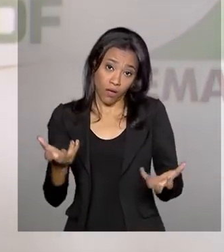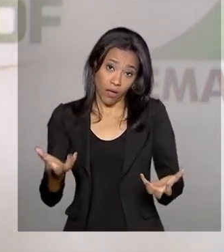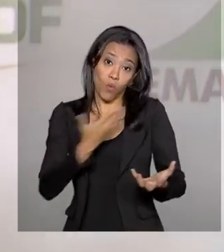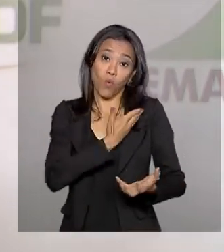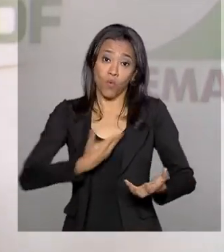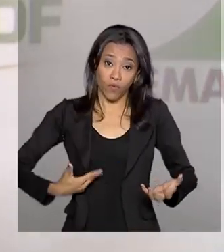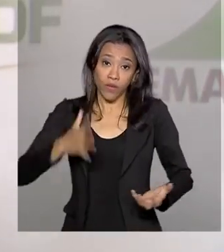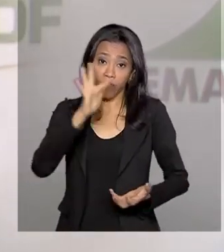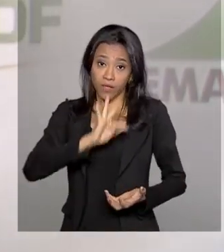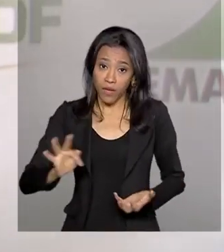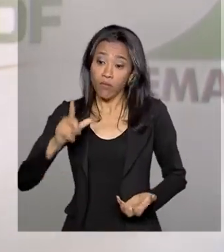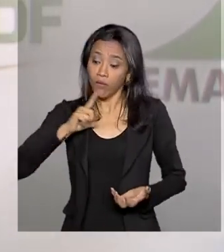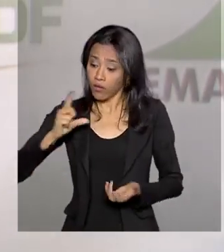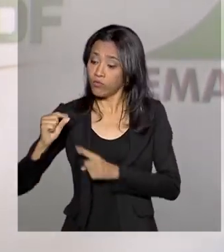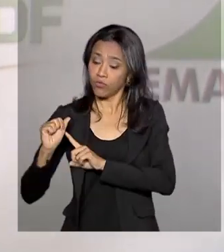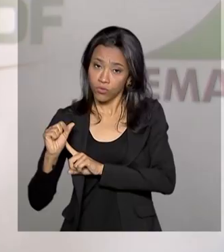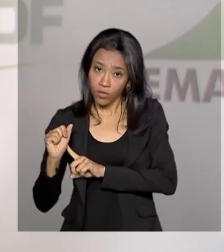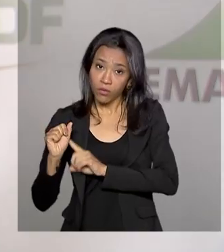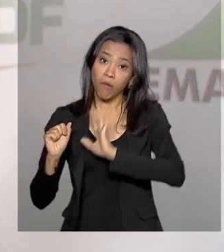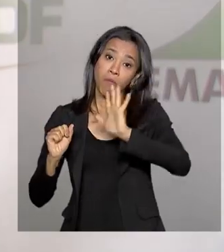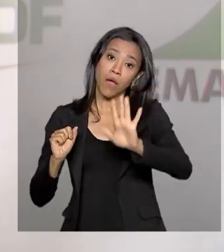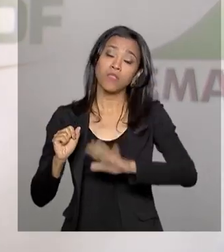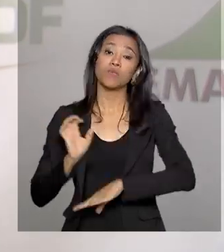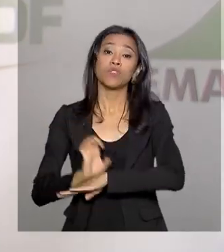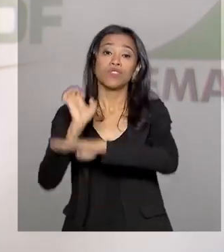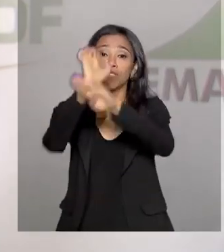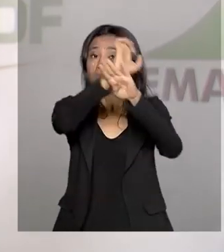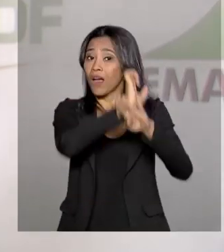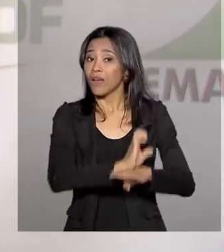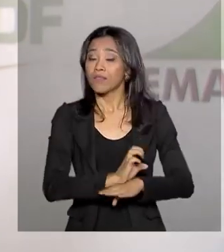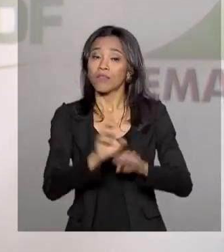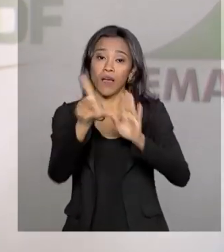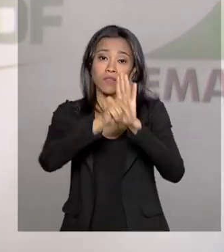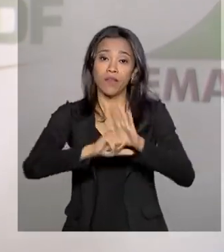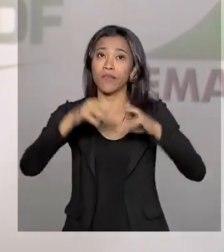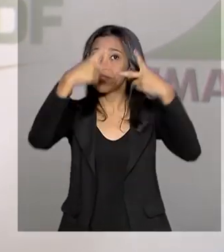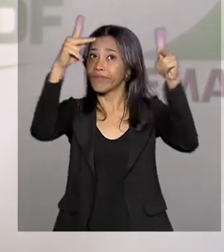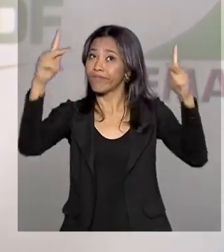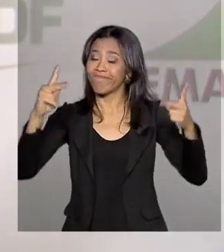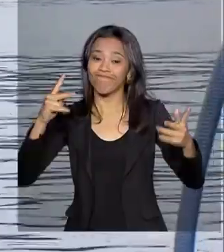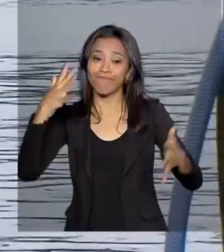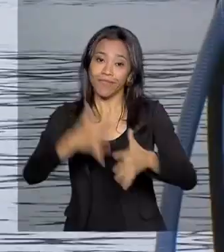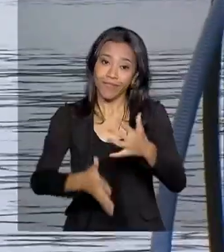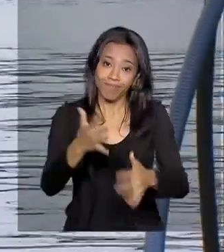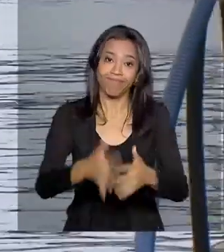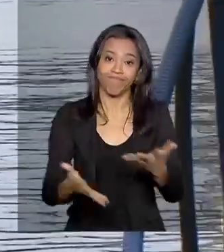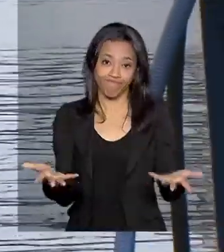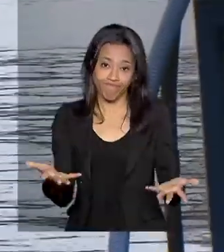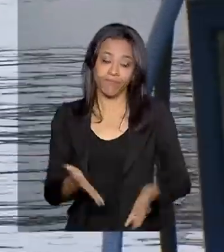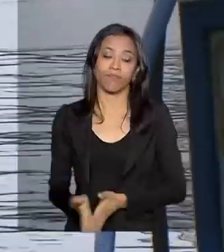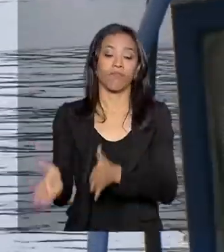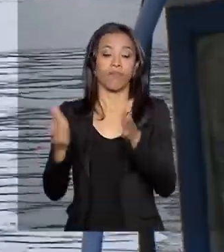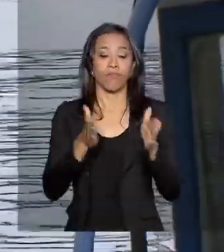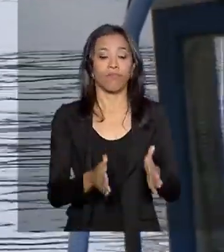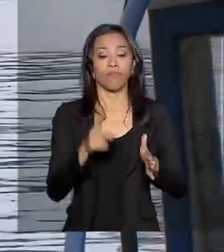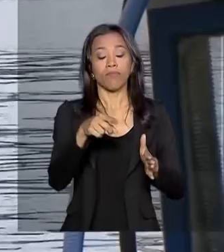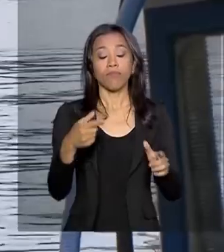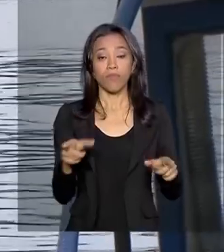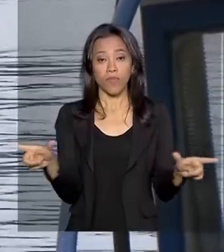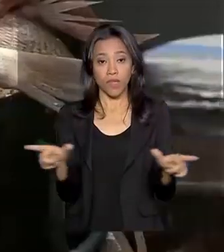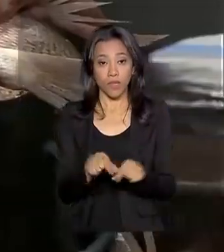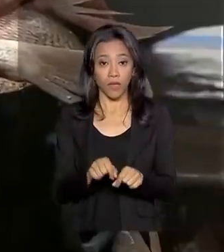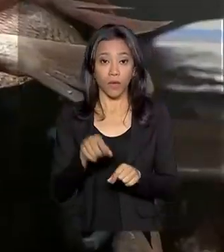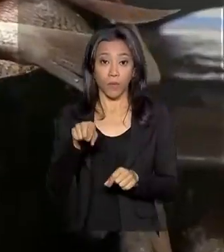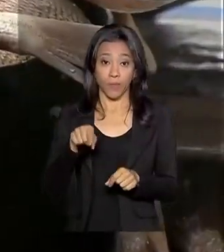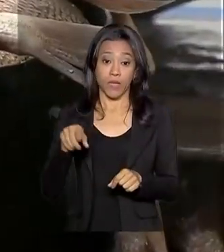põe à disposição recursos para ele e as legislações estaduais são impeditivas. A Organização das Nações Unidas